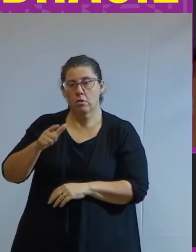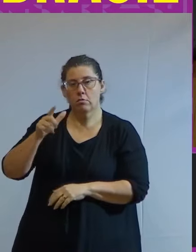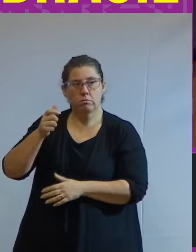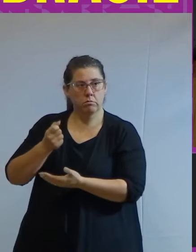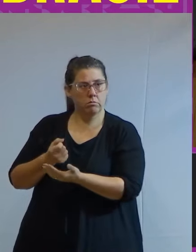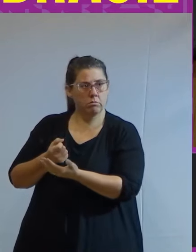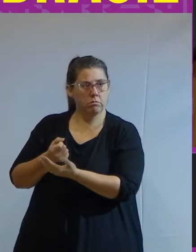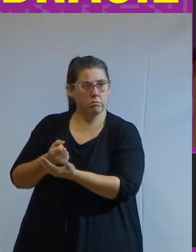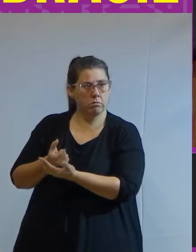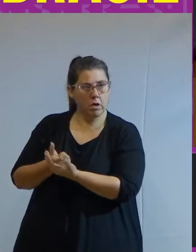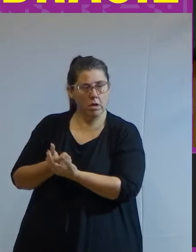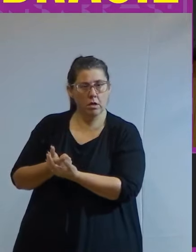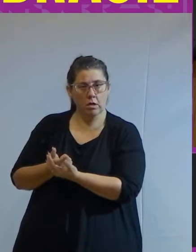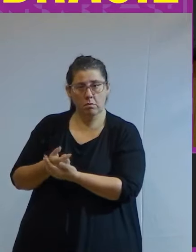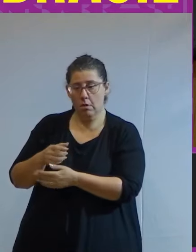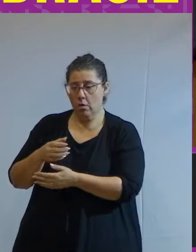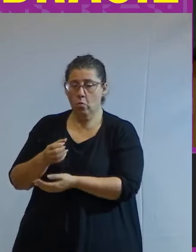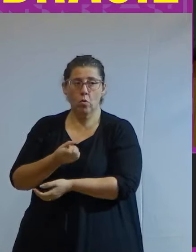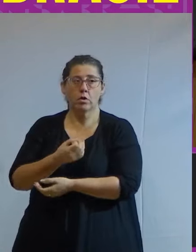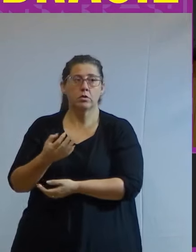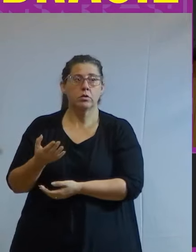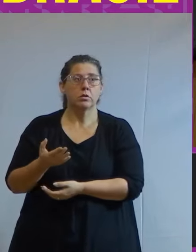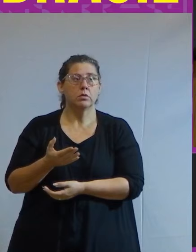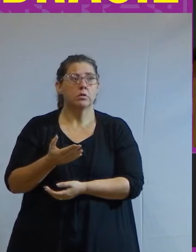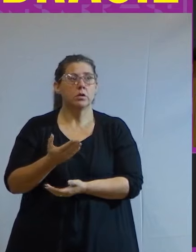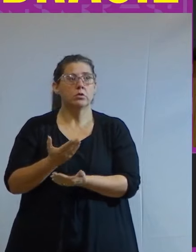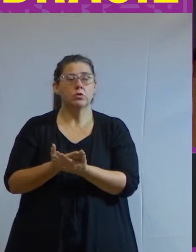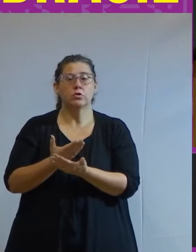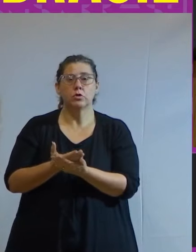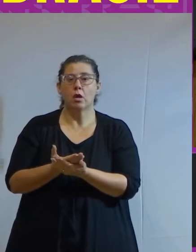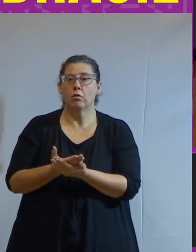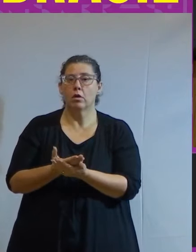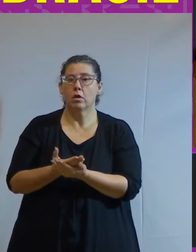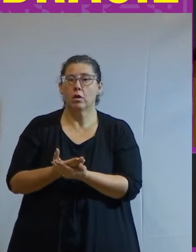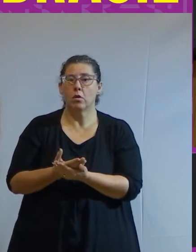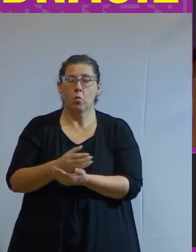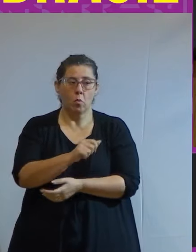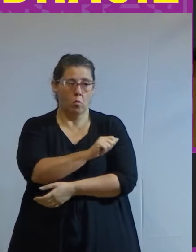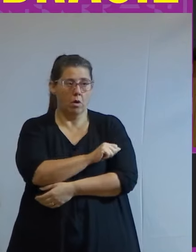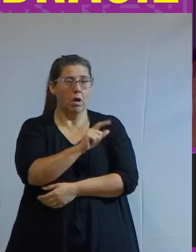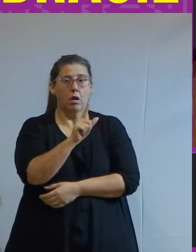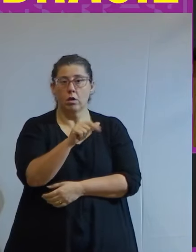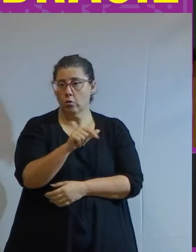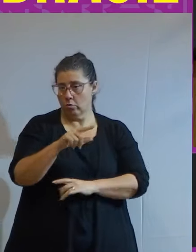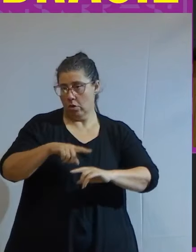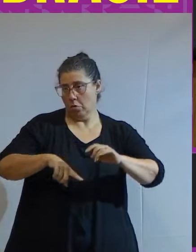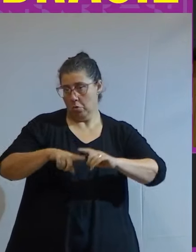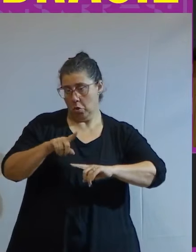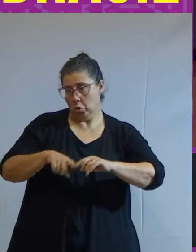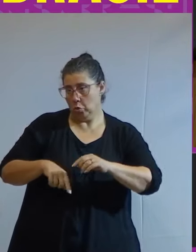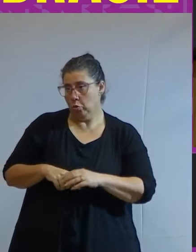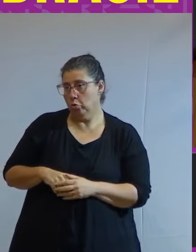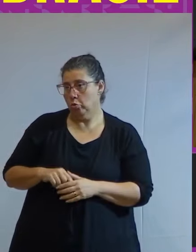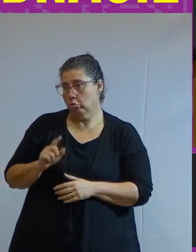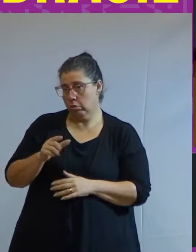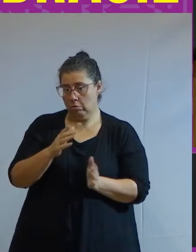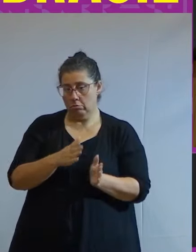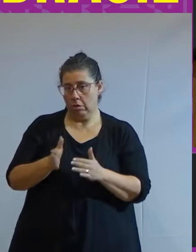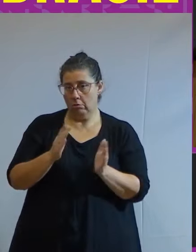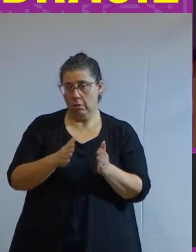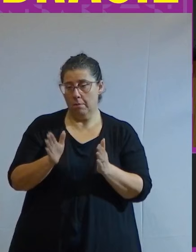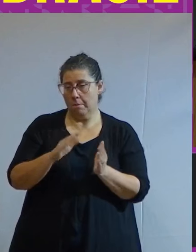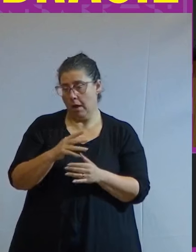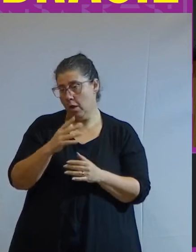tanto que ele dá de aula e está acabado o aluno é um produto lá para ele quantos formados ele produziu etc